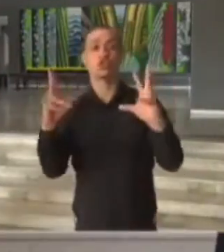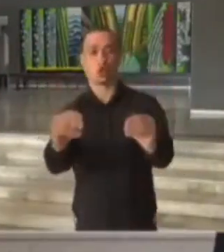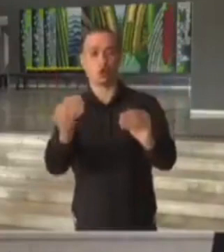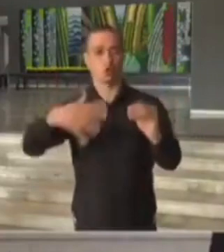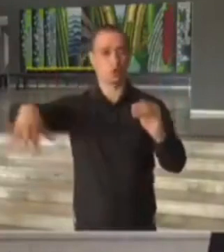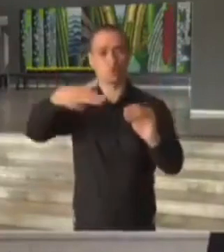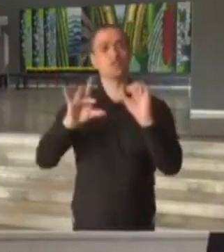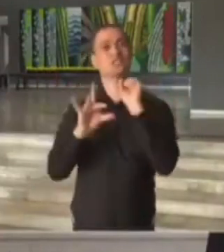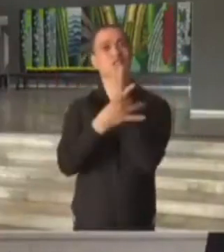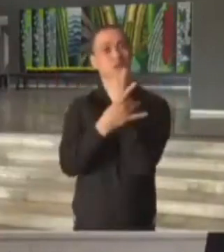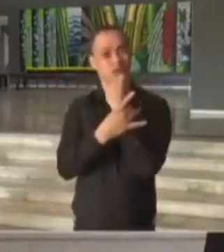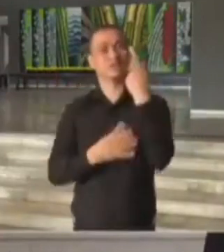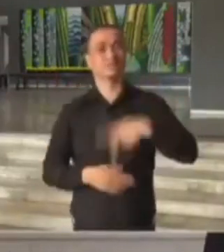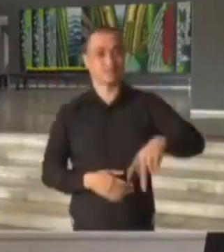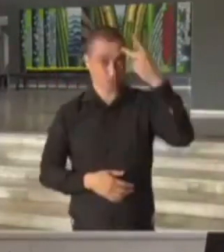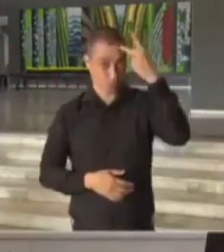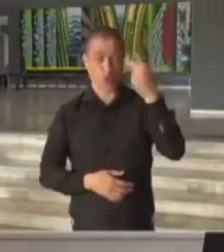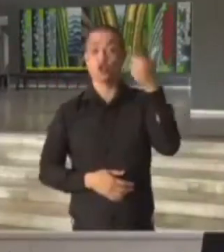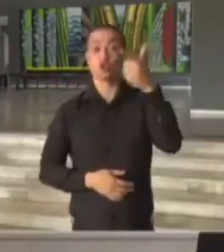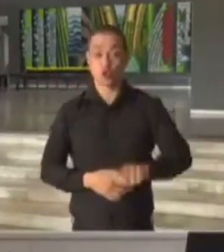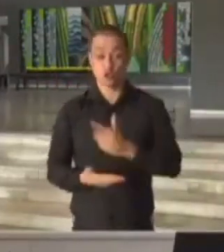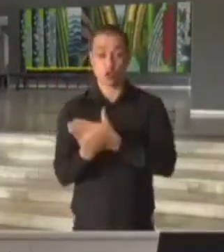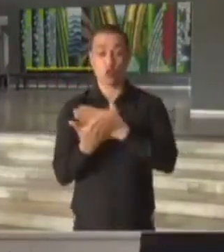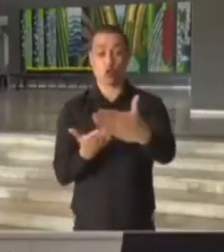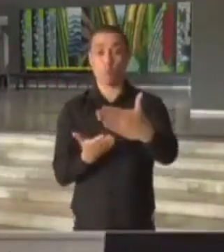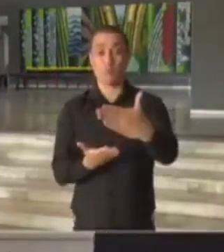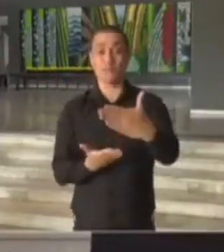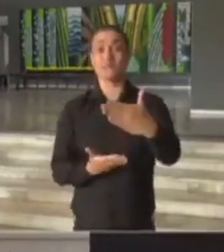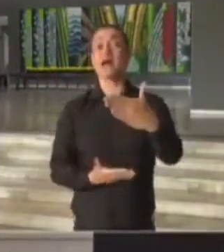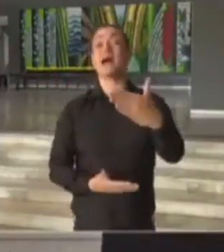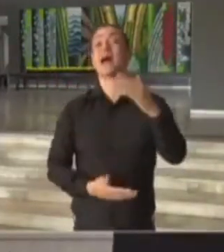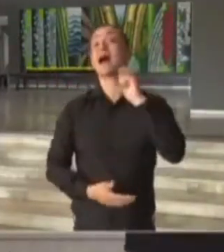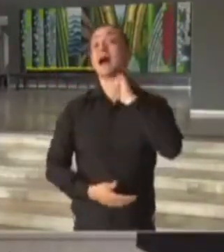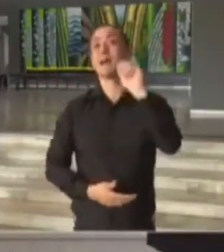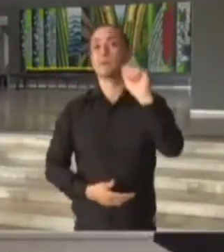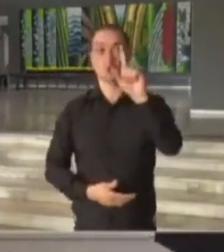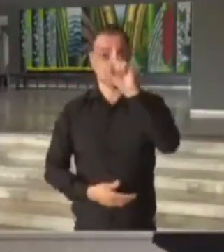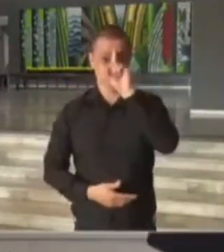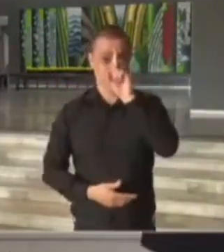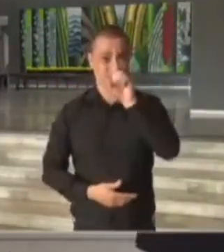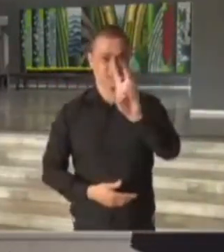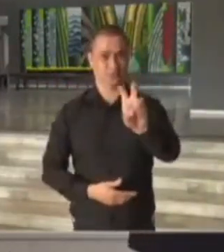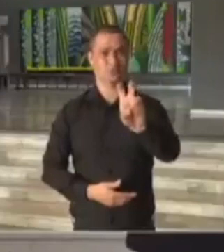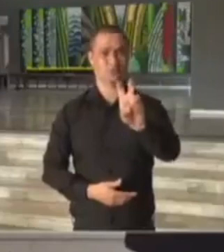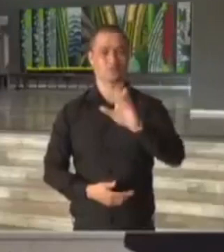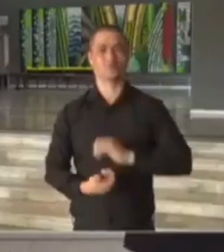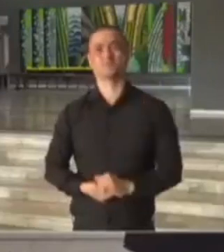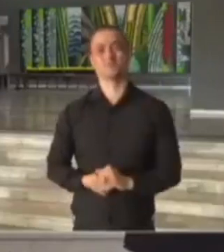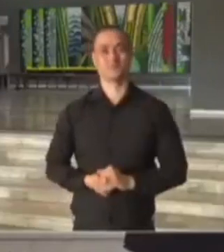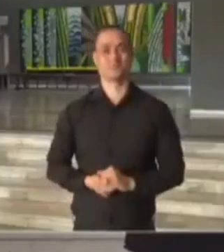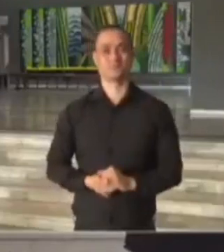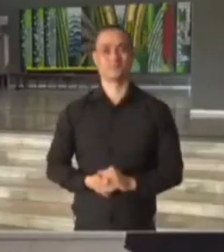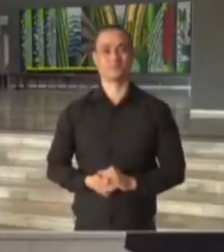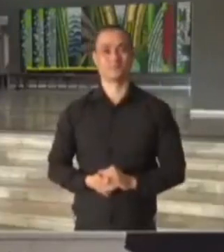segurança do Estado de São Paulo, que, repito, começam a ser vacinados no dia 5 de abril.